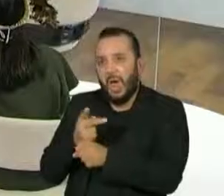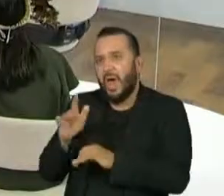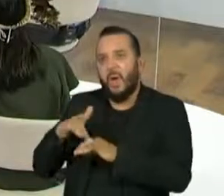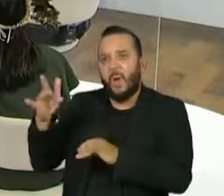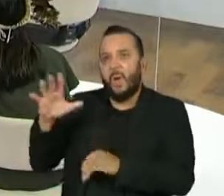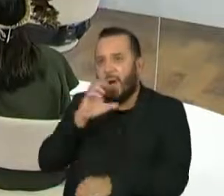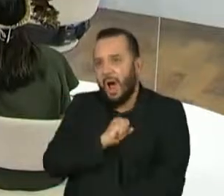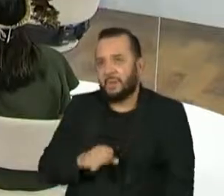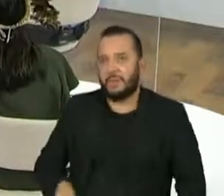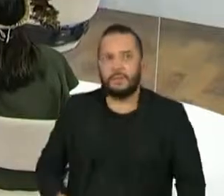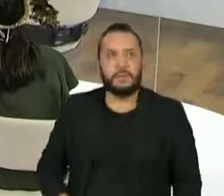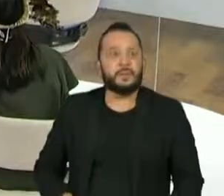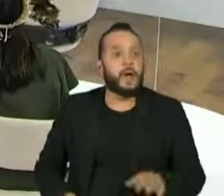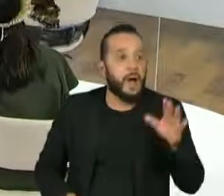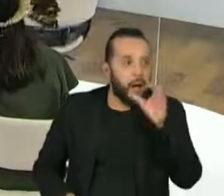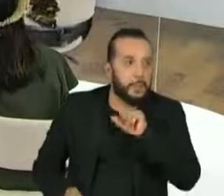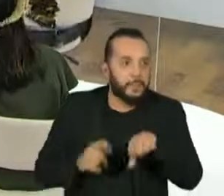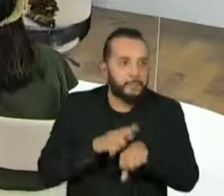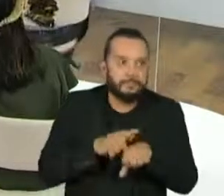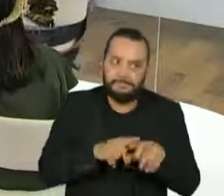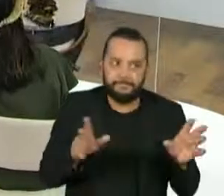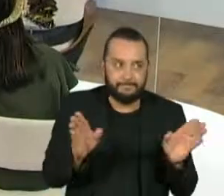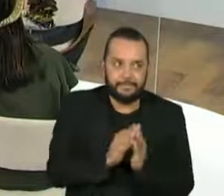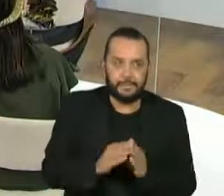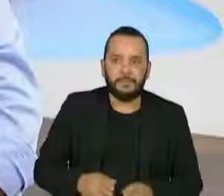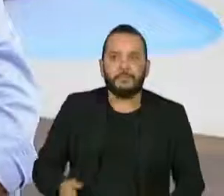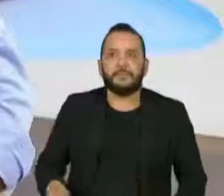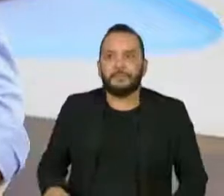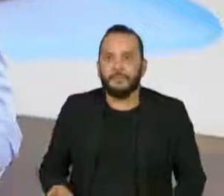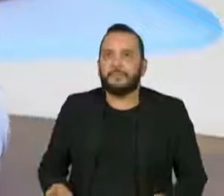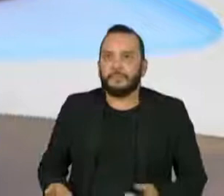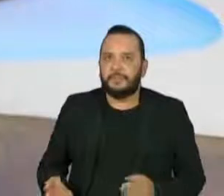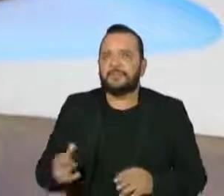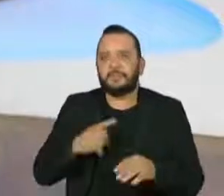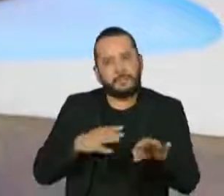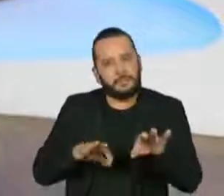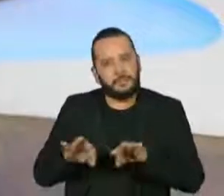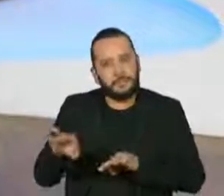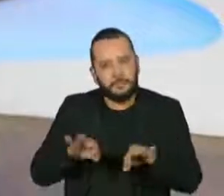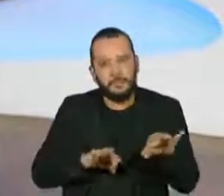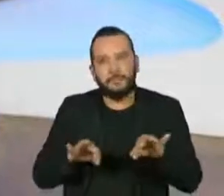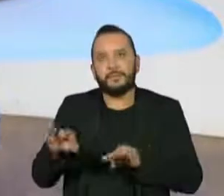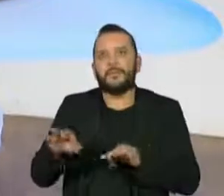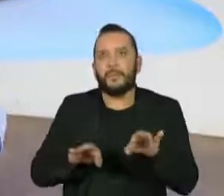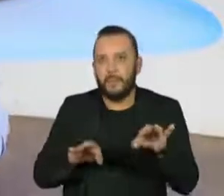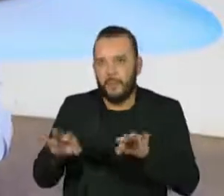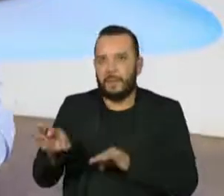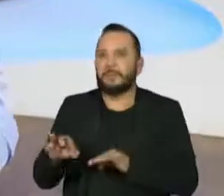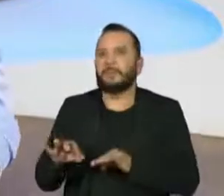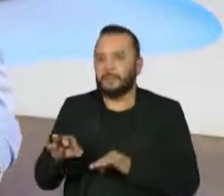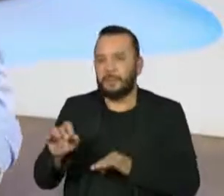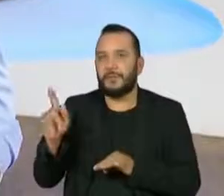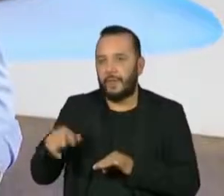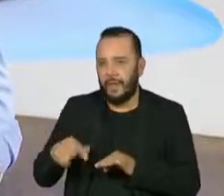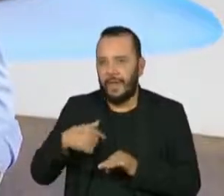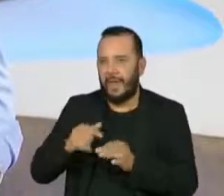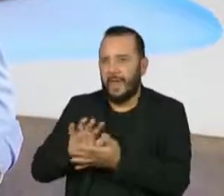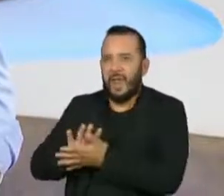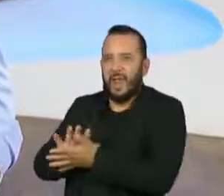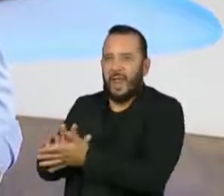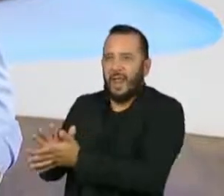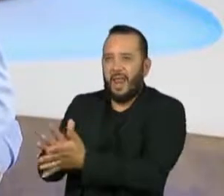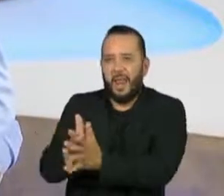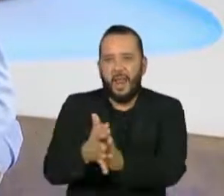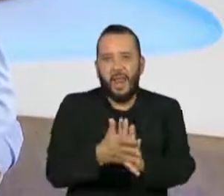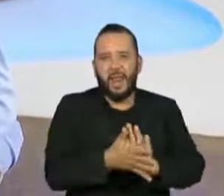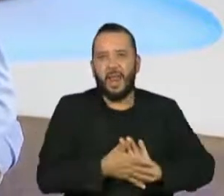cacique responder então pelo nosso tempo. Então esse tipo de projeto é o econocídio, né? Então,